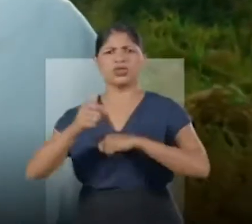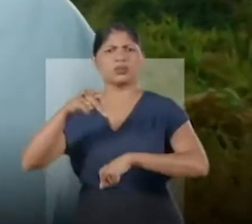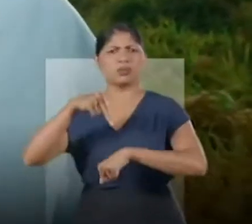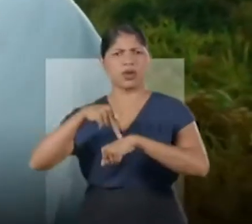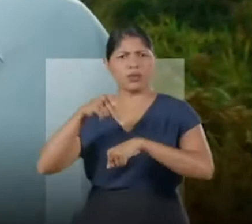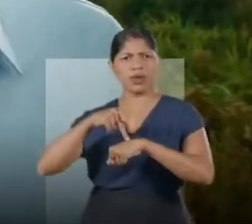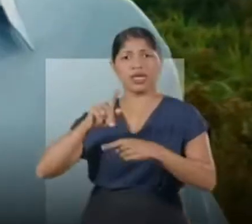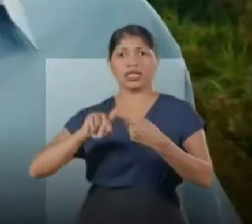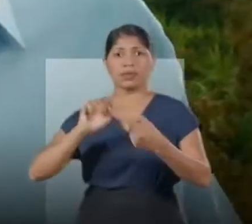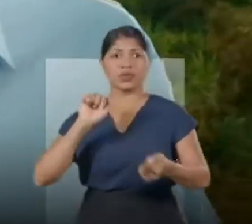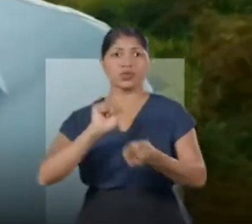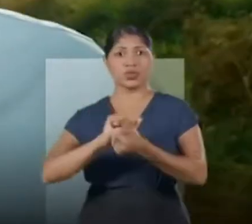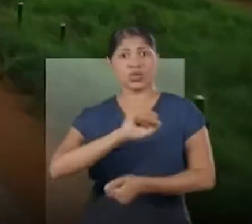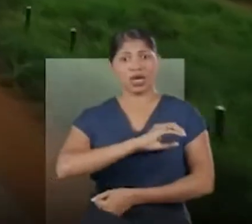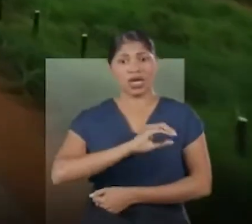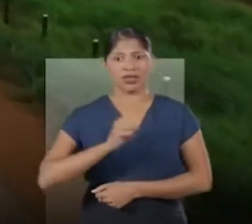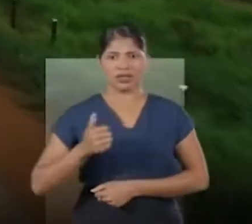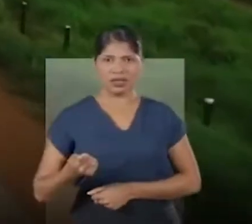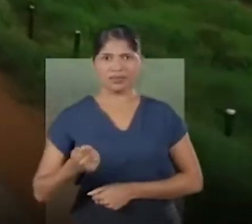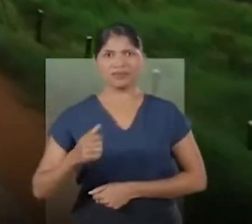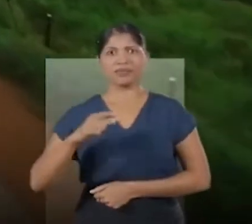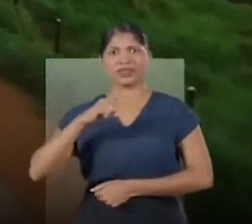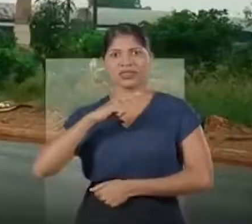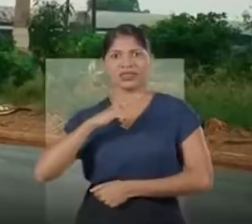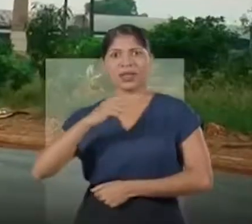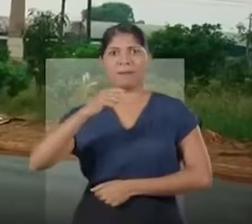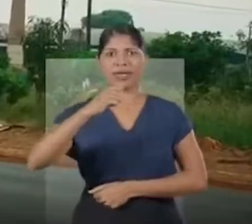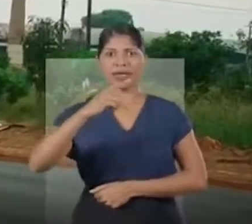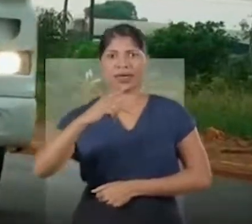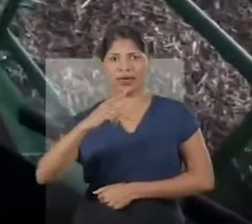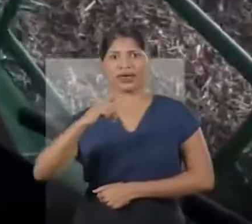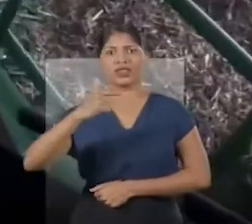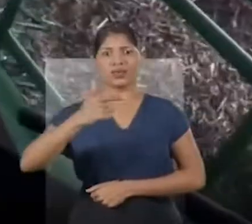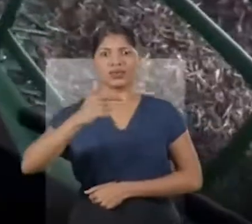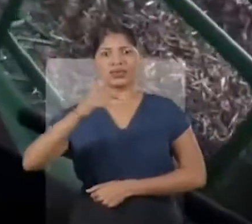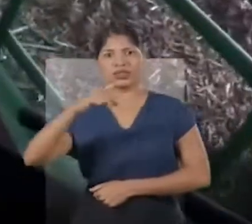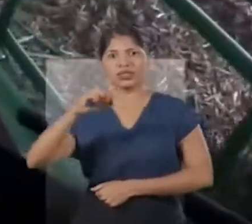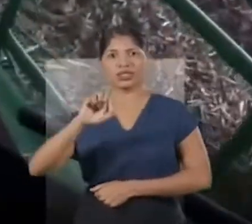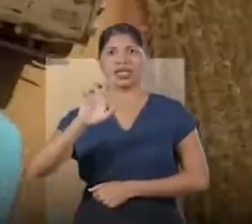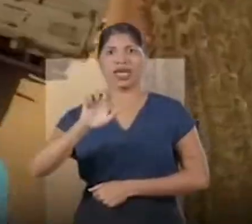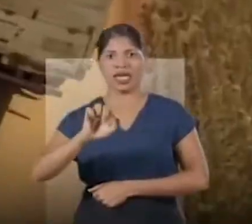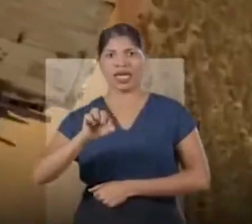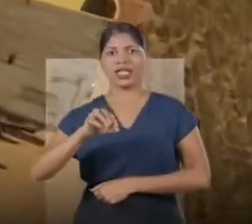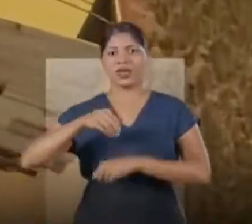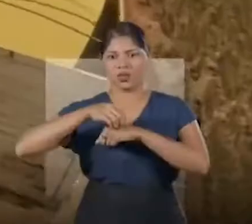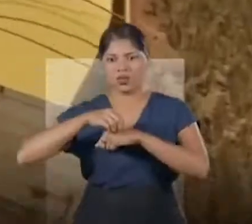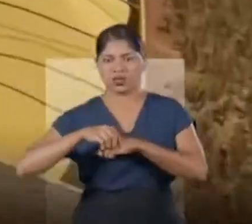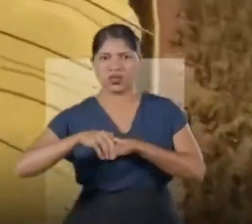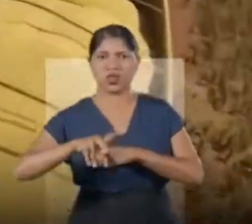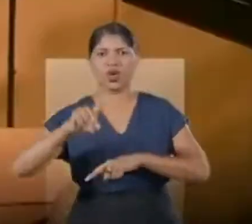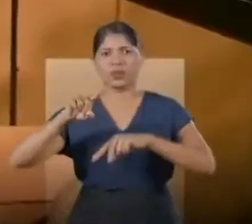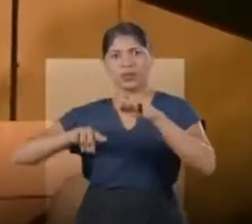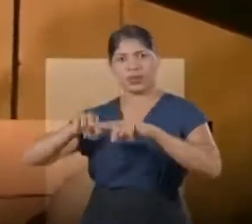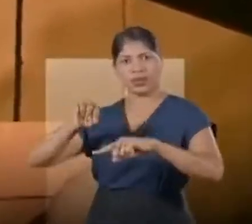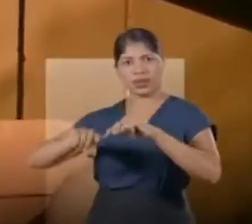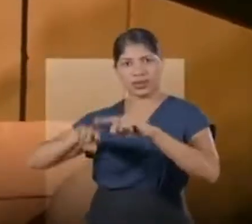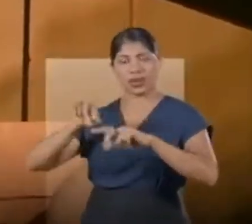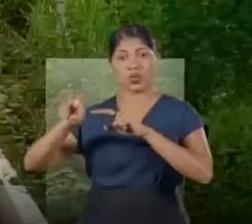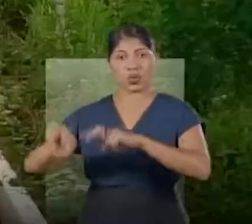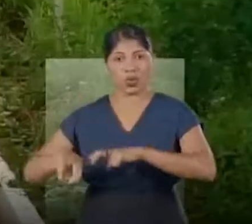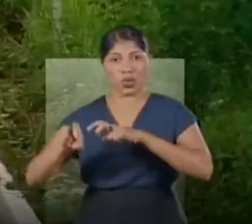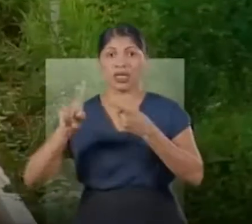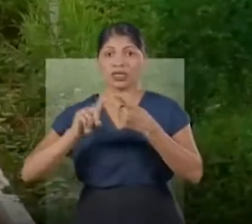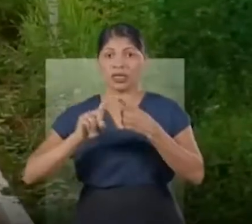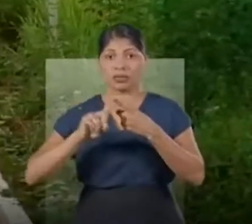Parauapebas e Canaã dos Carajás. A PA-275 é fundamental para o escoamento da produção agrícola e mineral